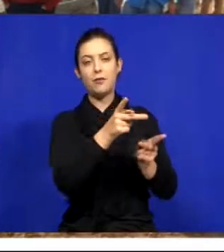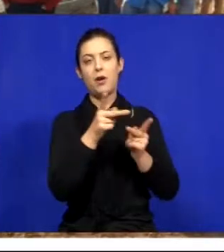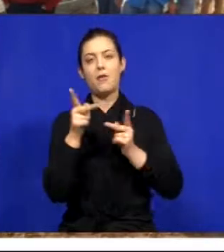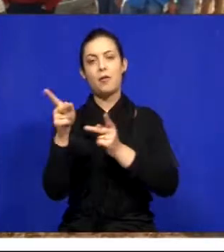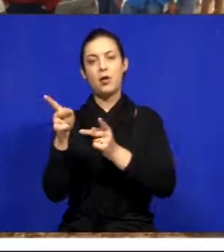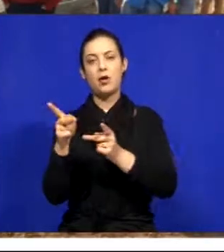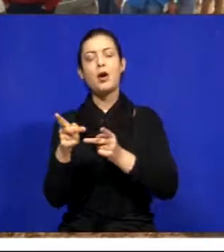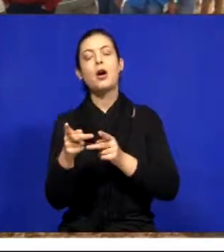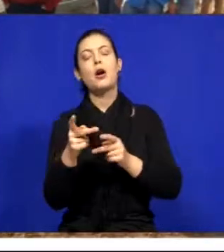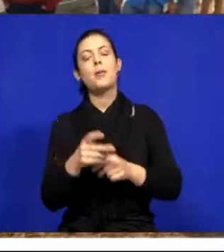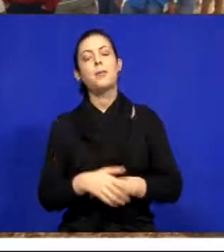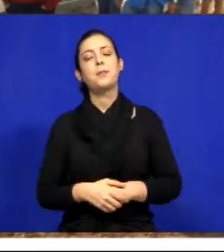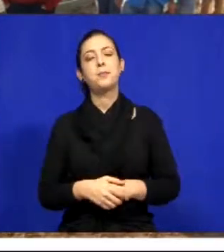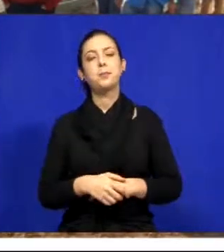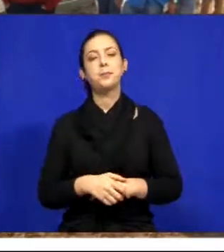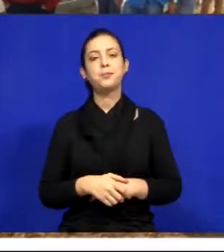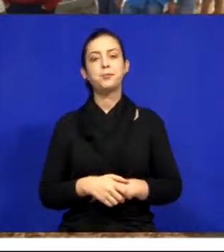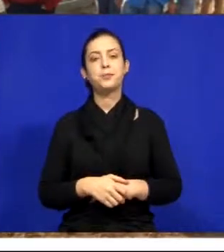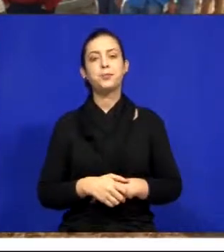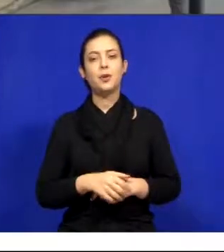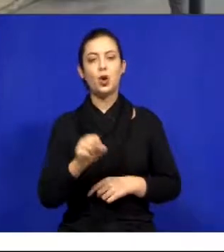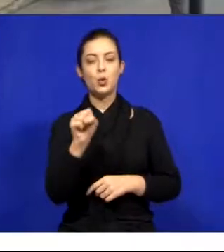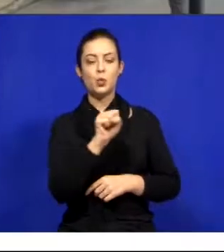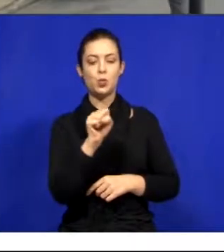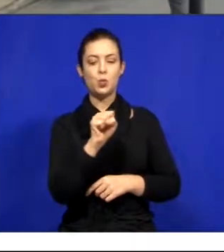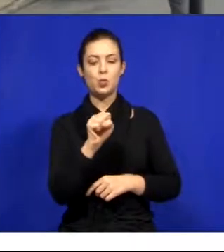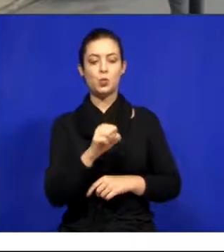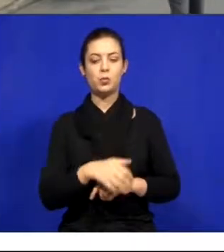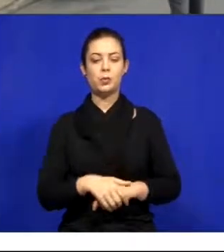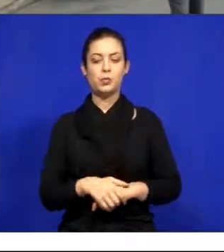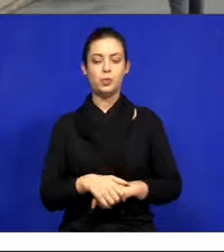fazendo uma visita. Por favor, a foto 8.